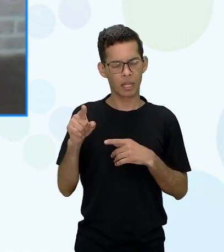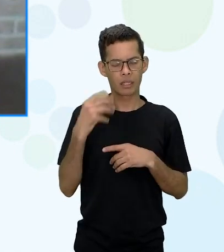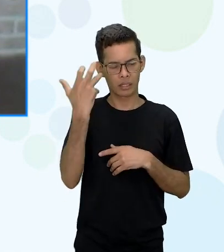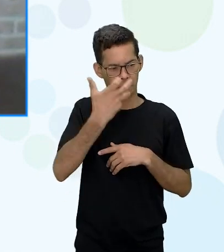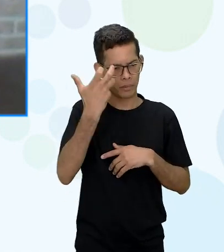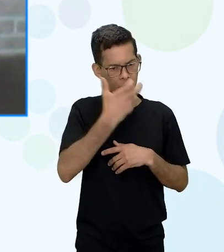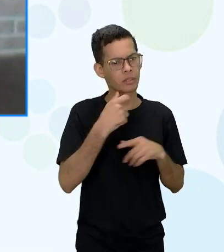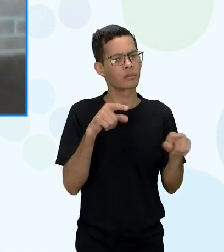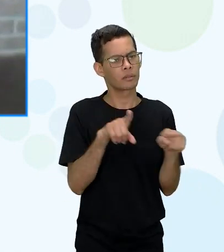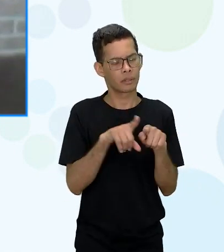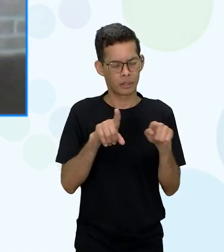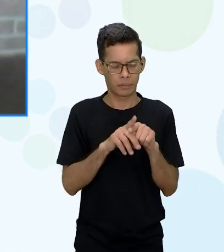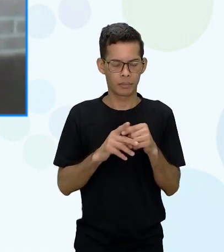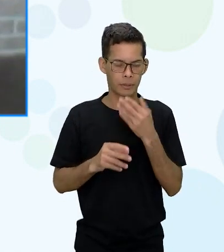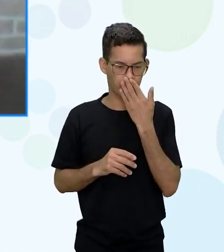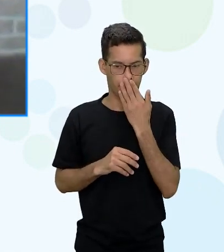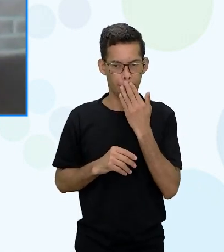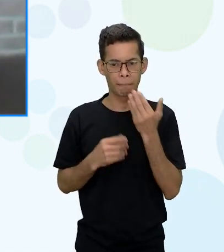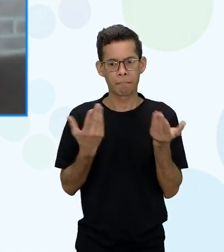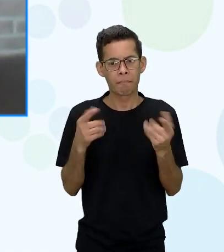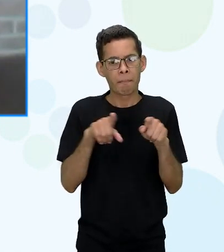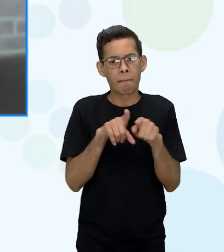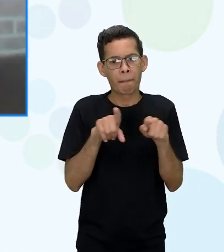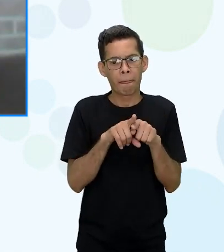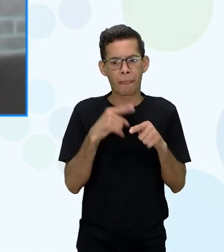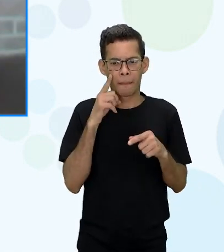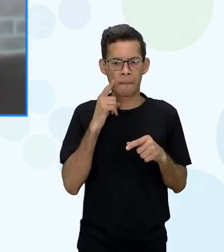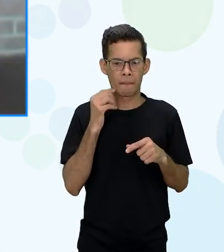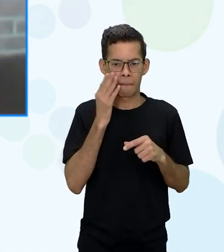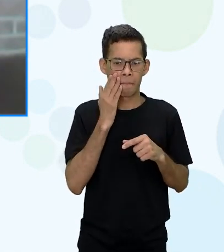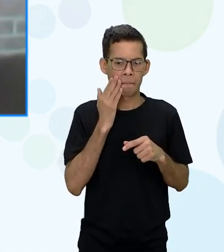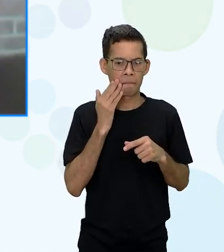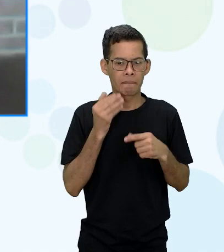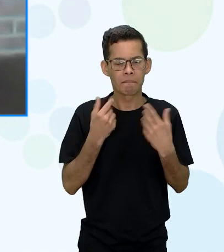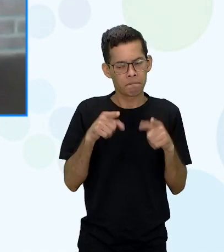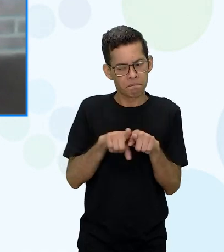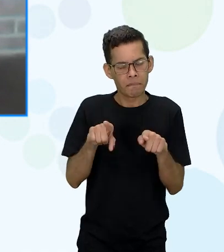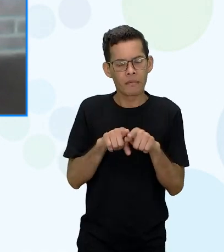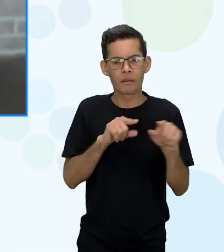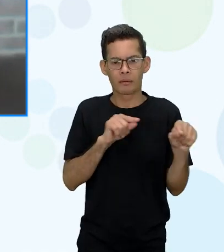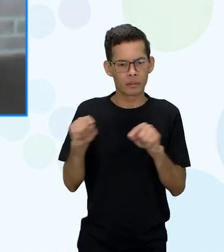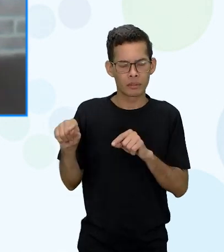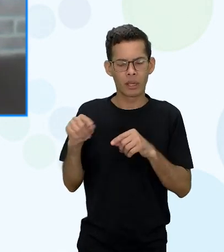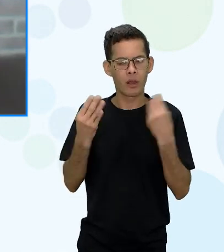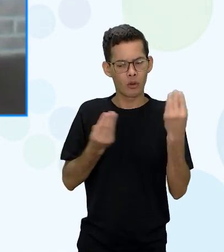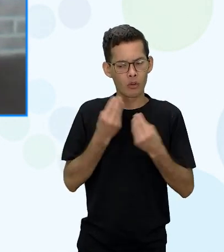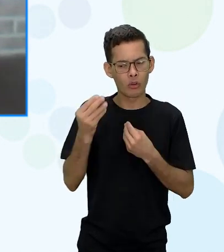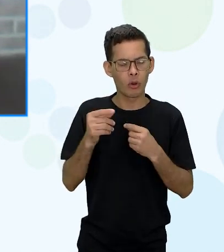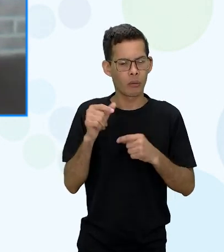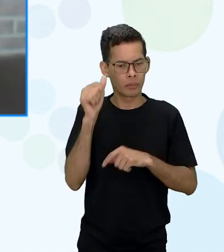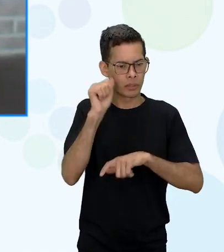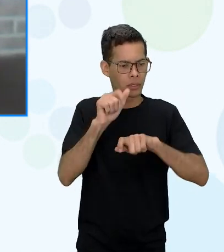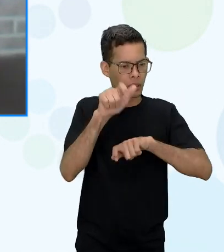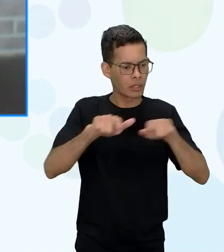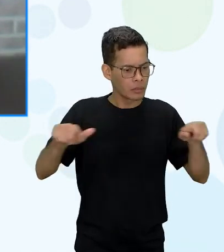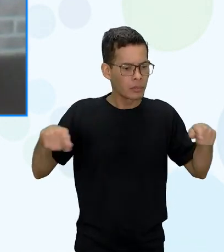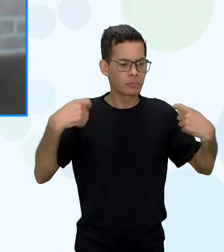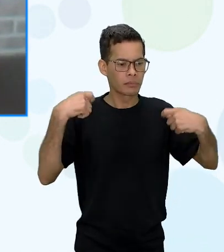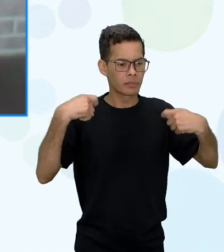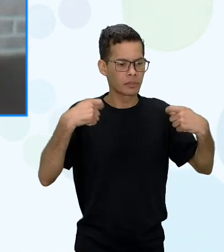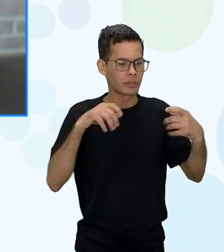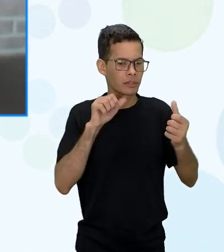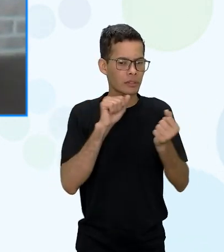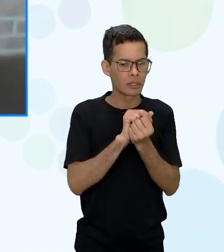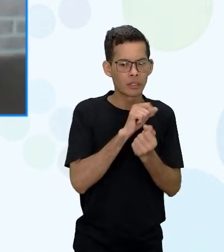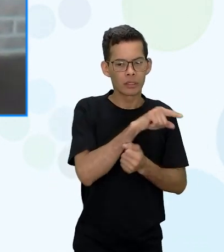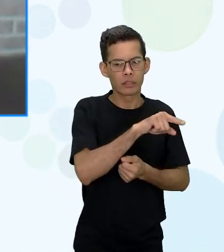paixão essa paixão e a mãe o tempo todo né porque que as mulheres não podem ficar sem homens e a mamáia vai falando